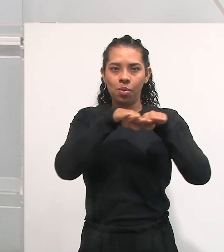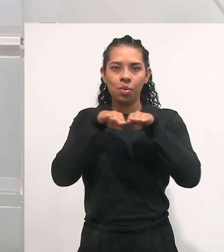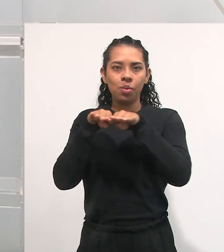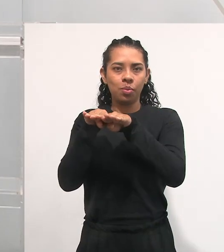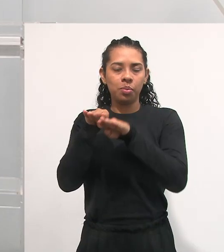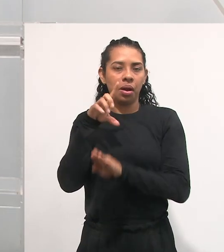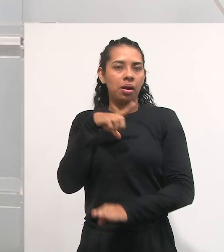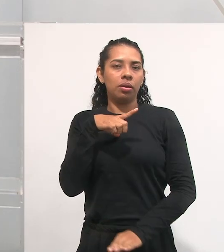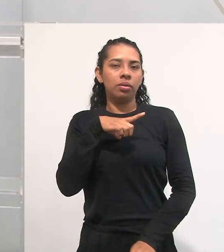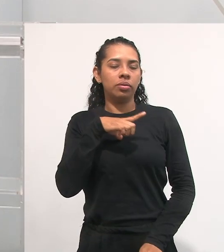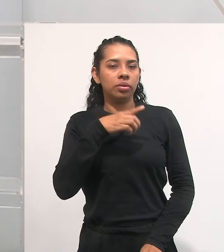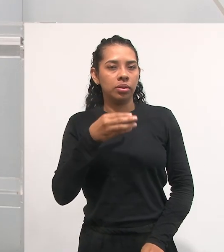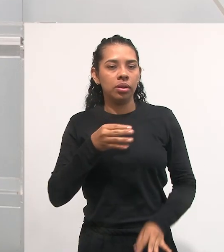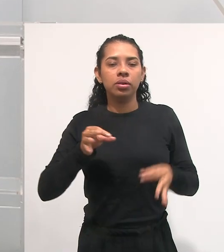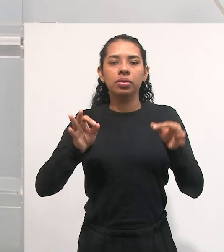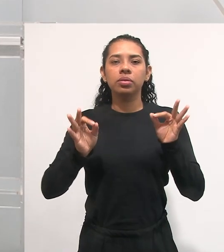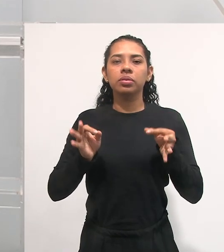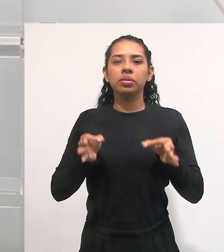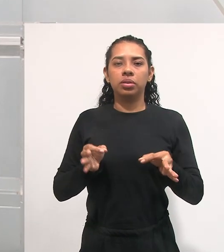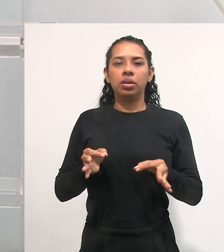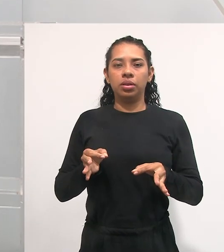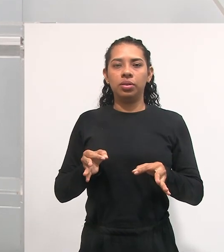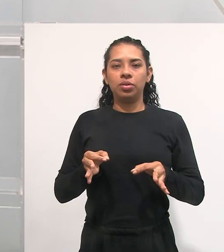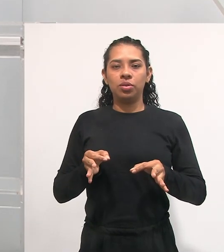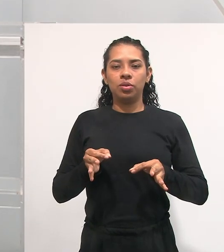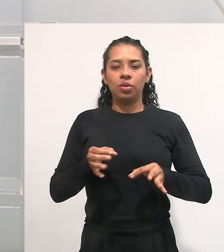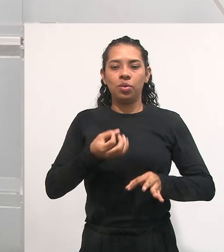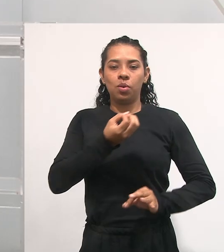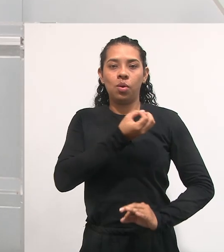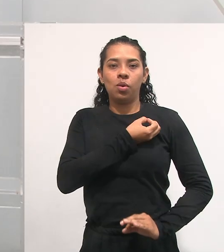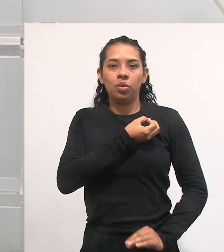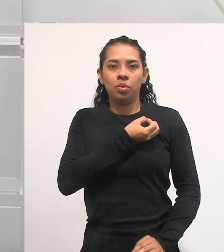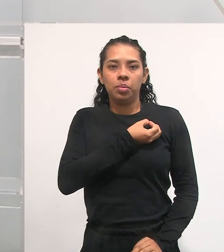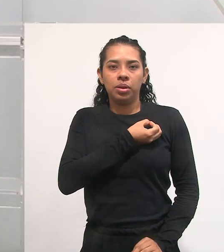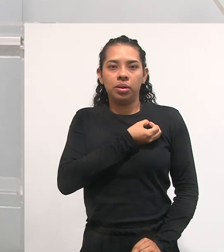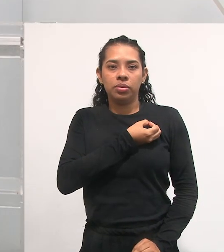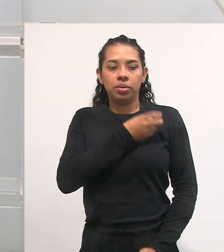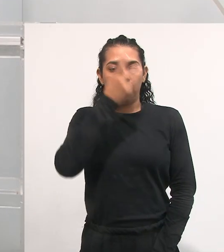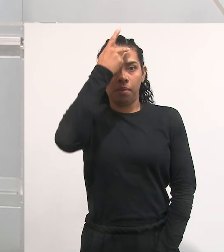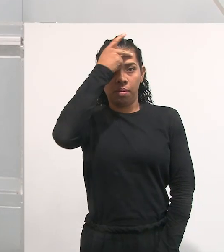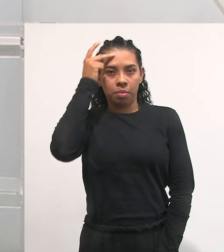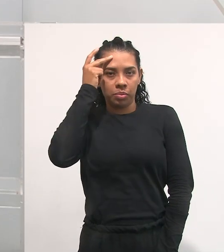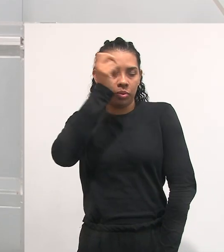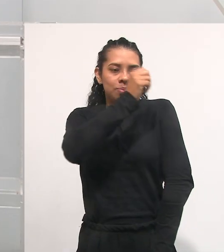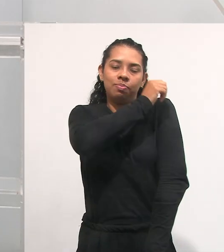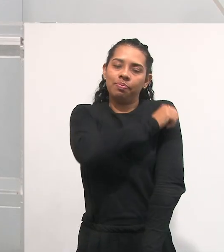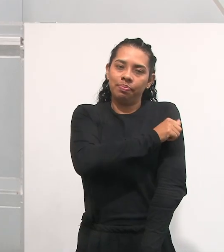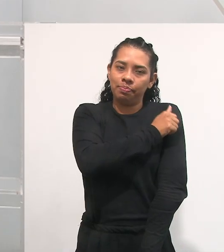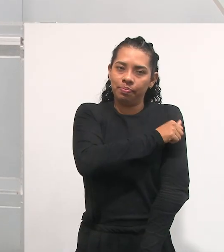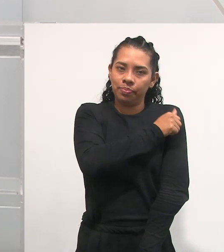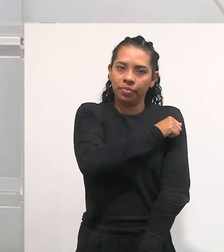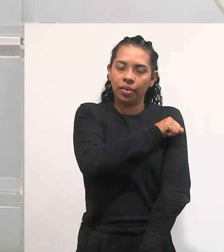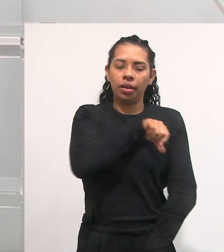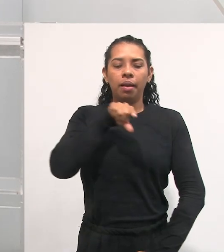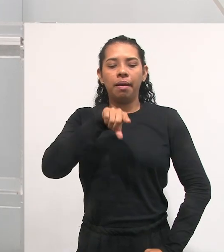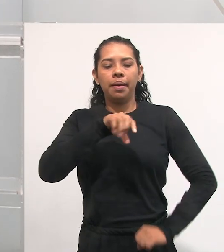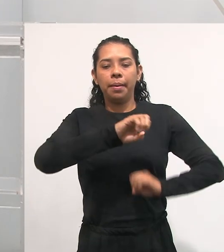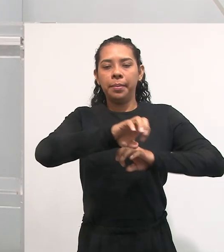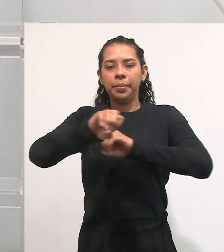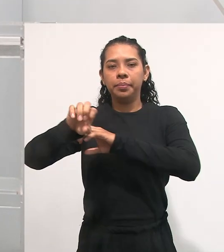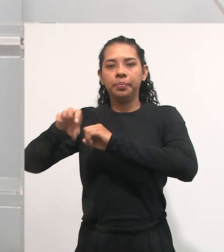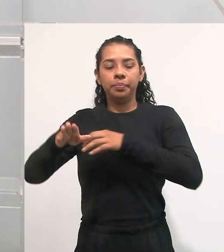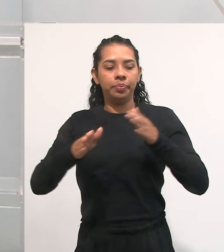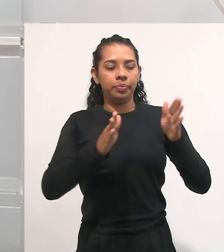medição. Porque eu tenho aí as faixas de classificação e a pessoa, ou o acadêmico, o aluno, o